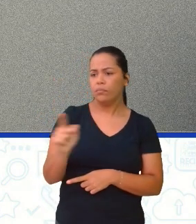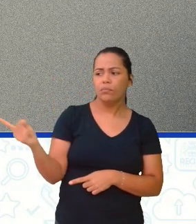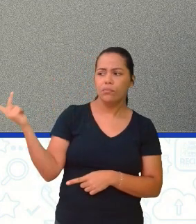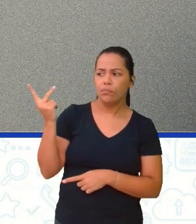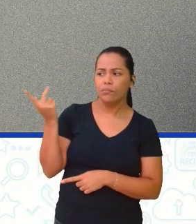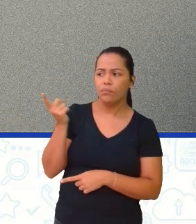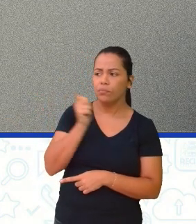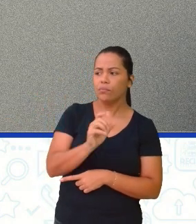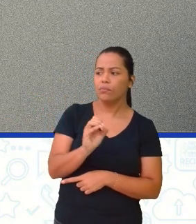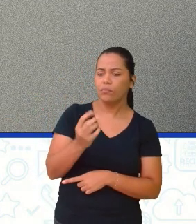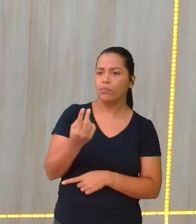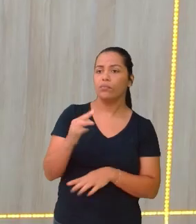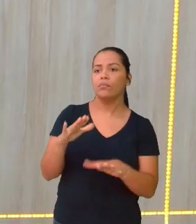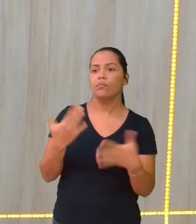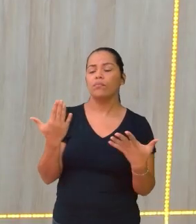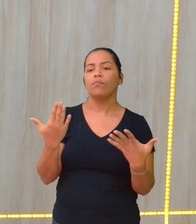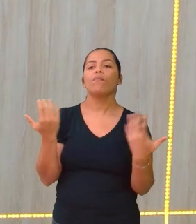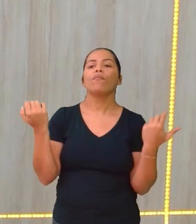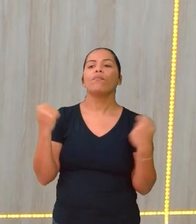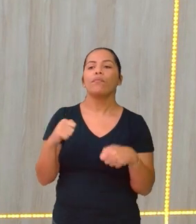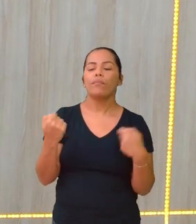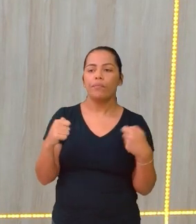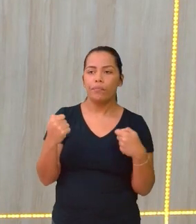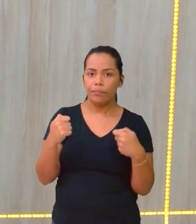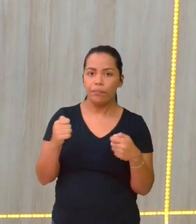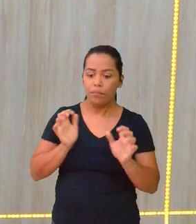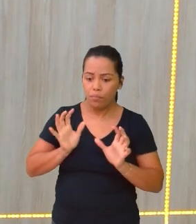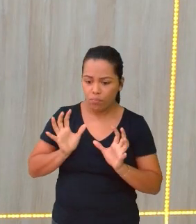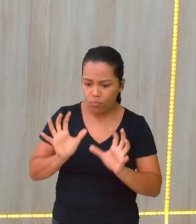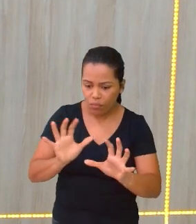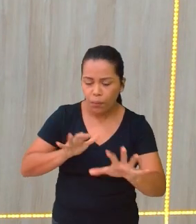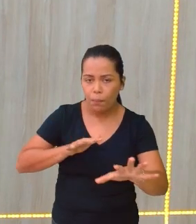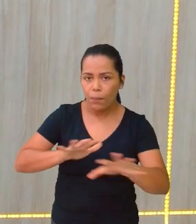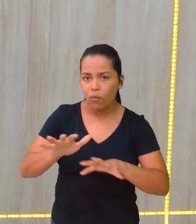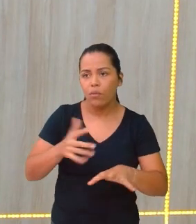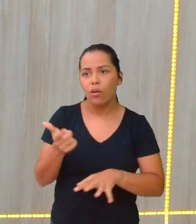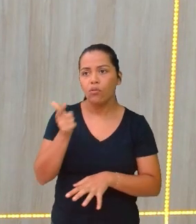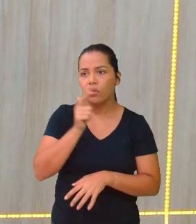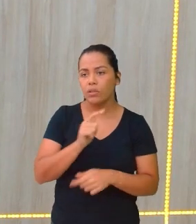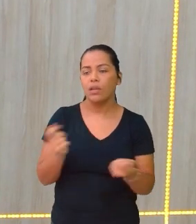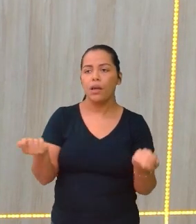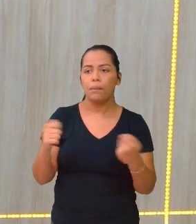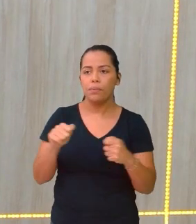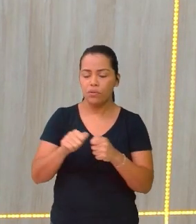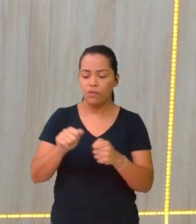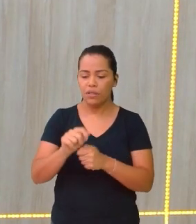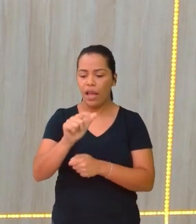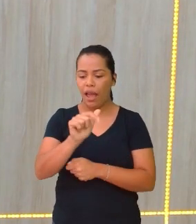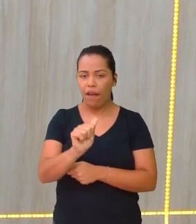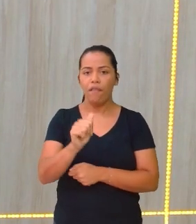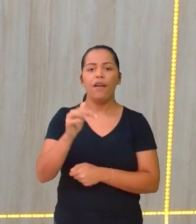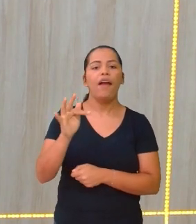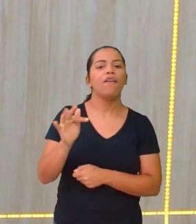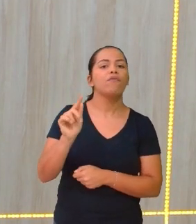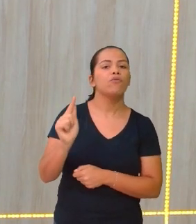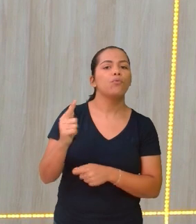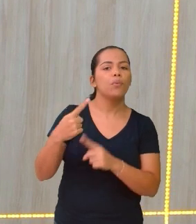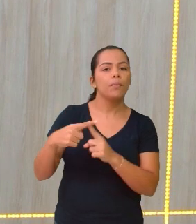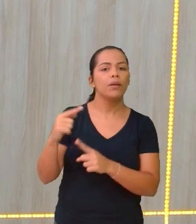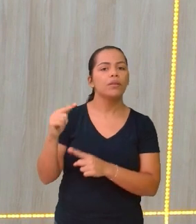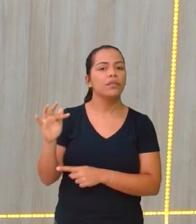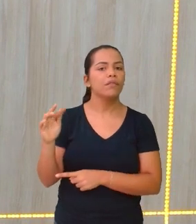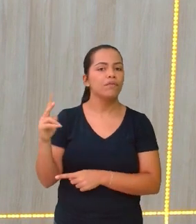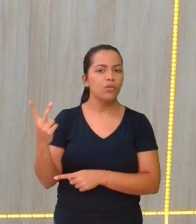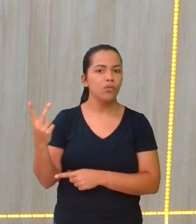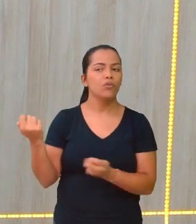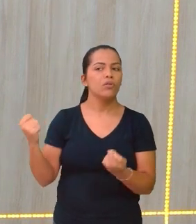não. Para deslocar, é preciso que a força 1 somada à força 2 seja suficiente para mover. Não é